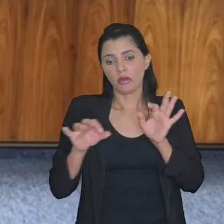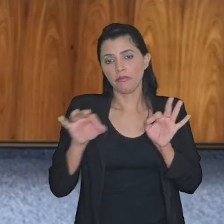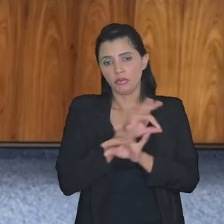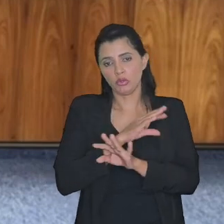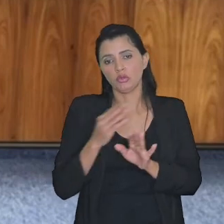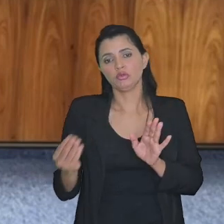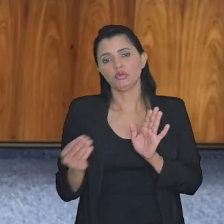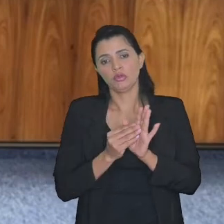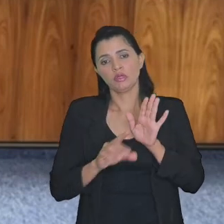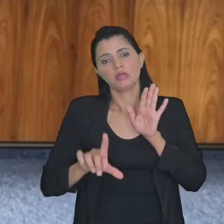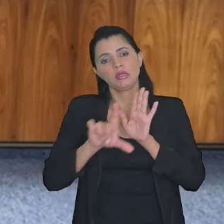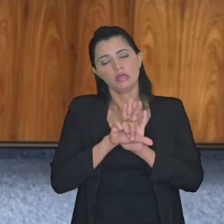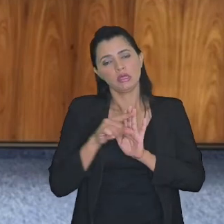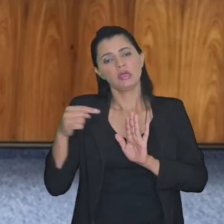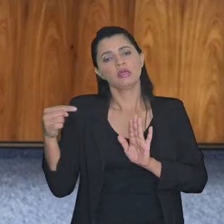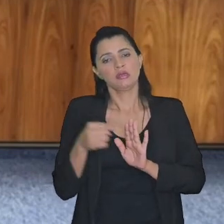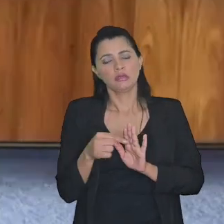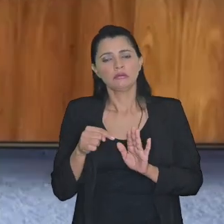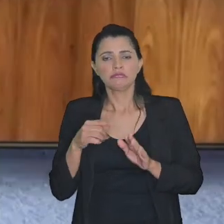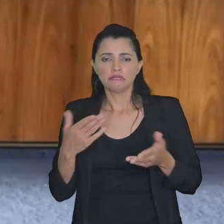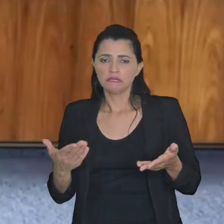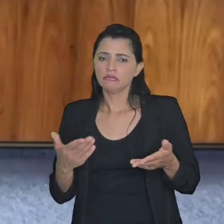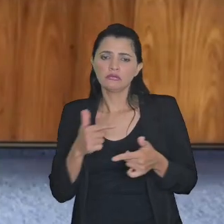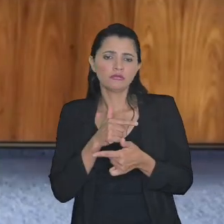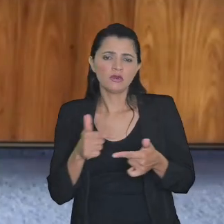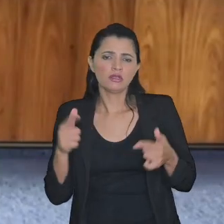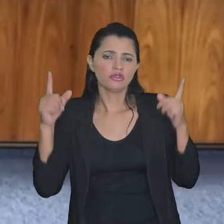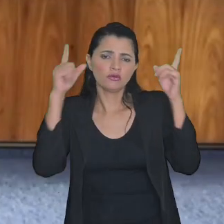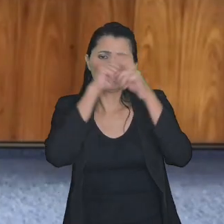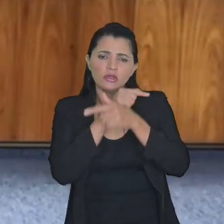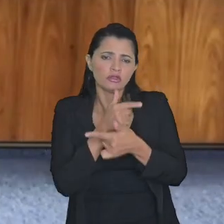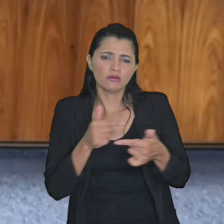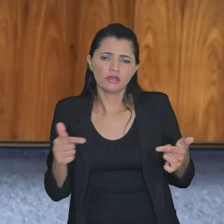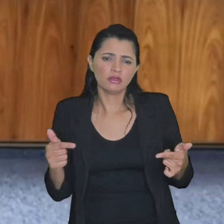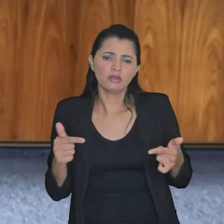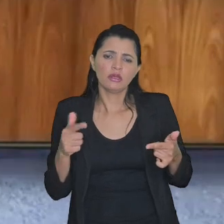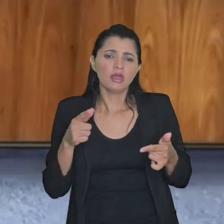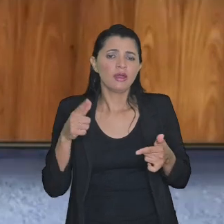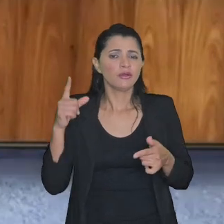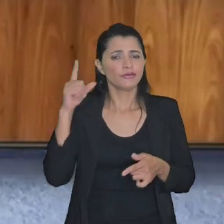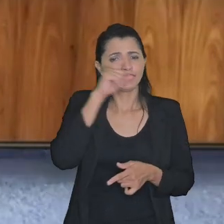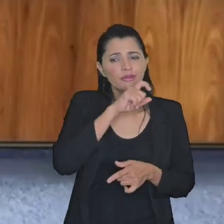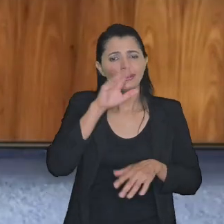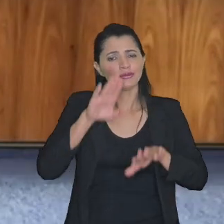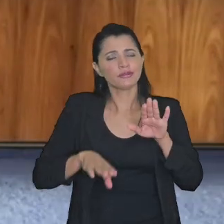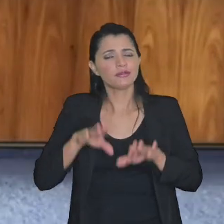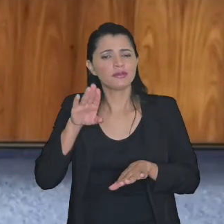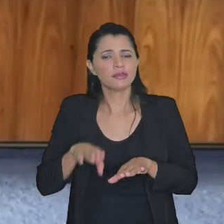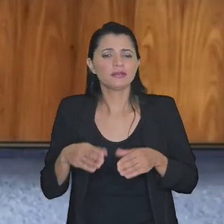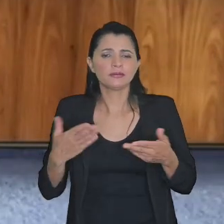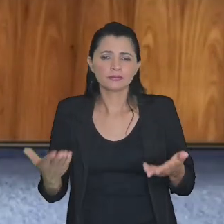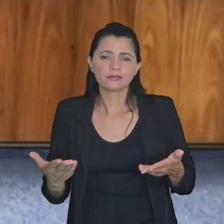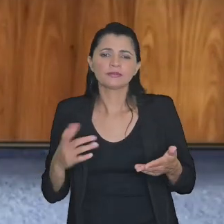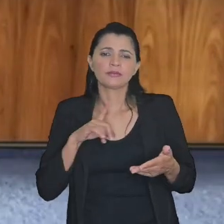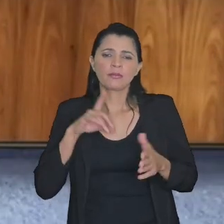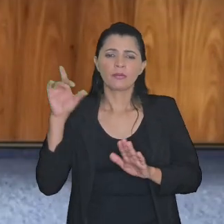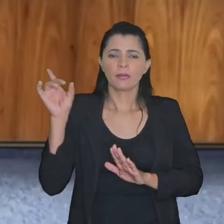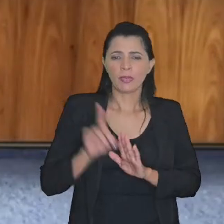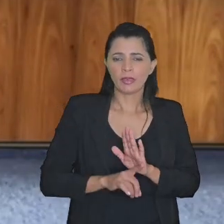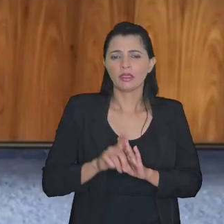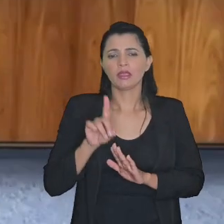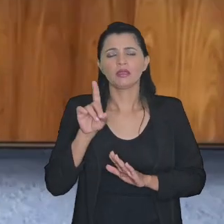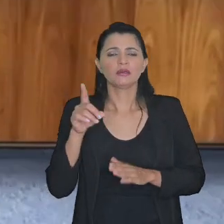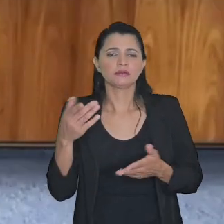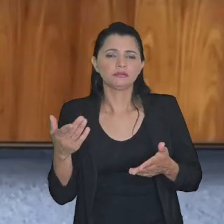na legislação de regência não vai ter tanta dificuldade assim né porque as dificuldades vão ficar talvez se ele tem direito